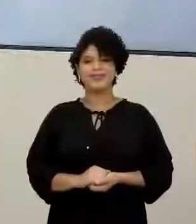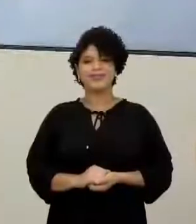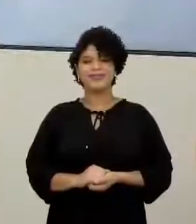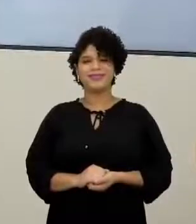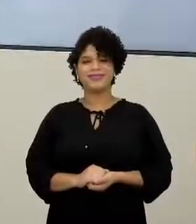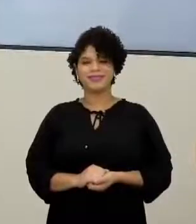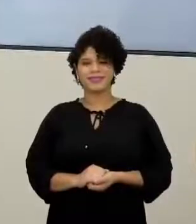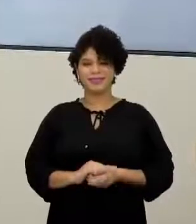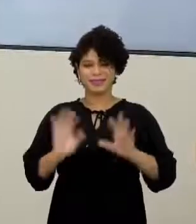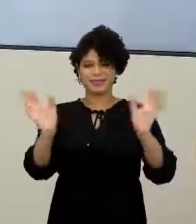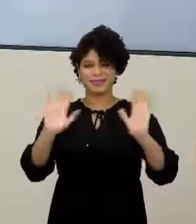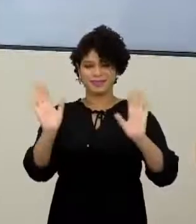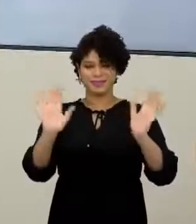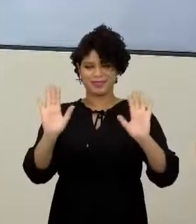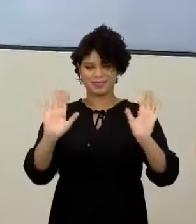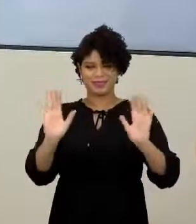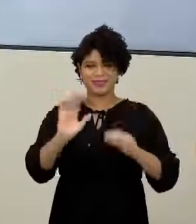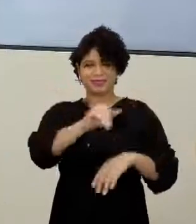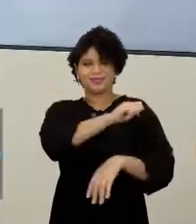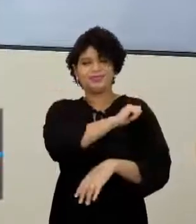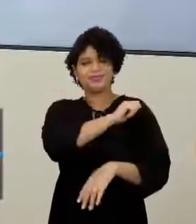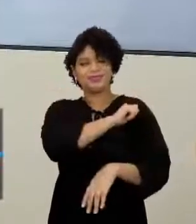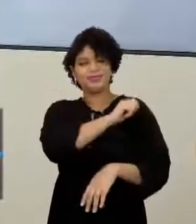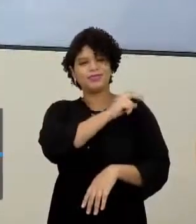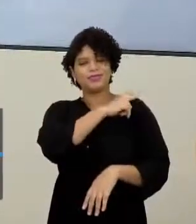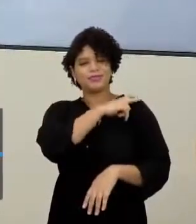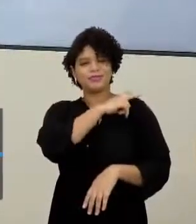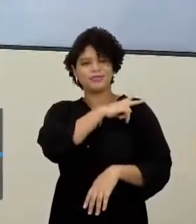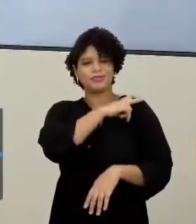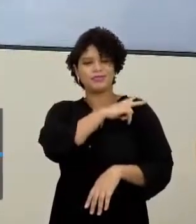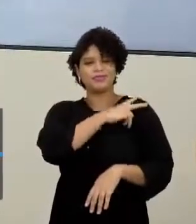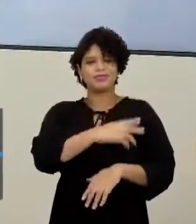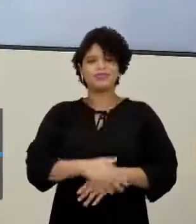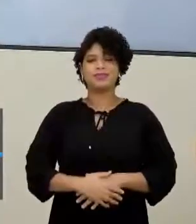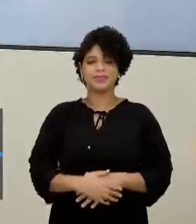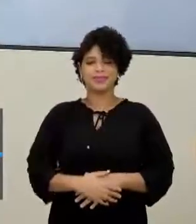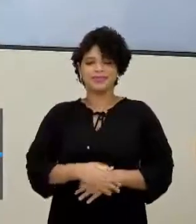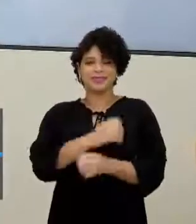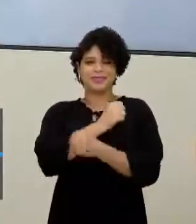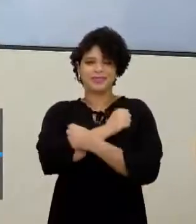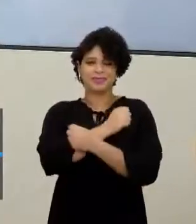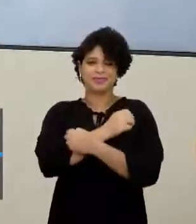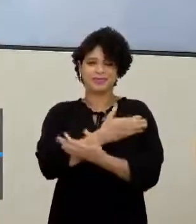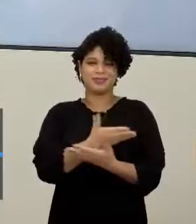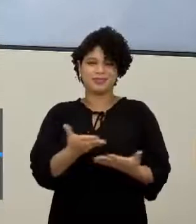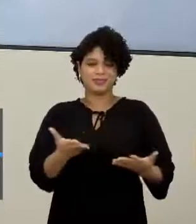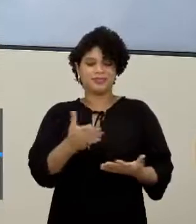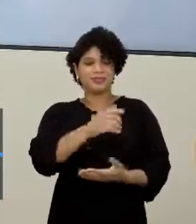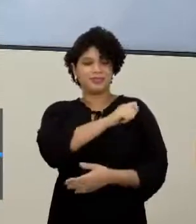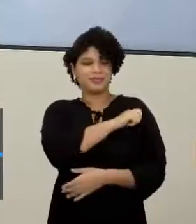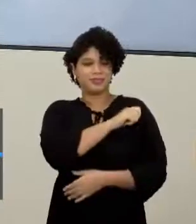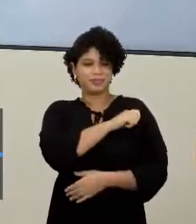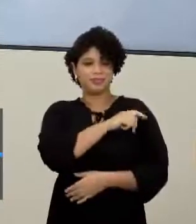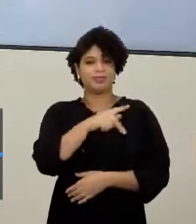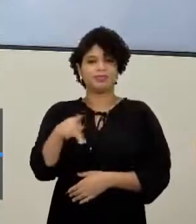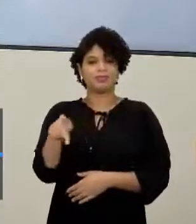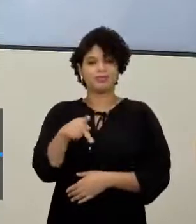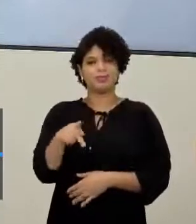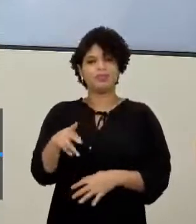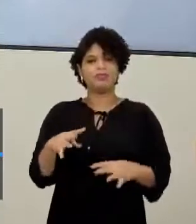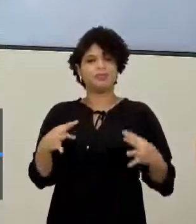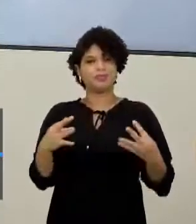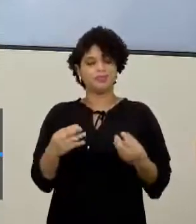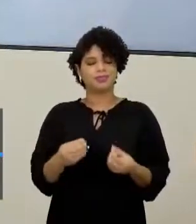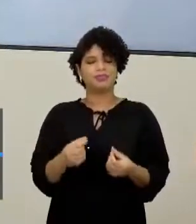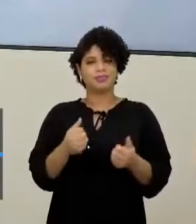É isso aí pessoal do segunda série do ensino médio, um abraço forte para os alunos, professores e todos aí que